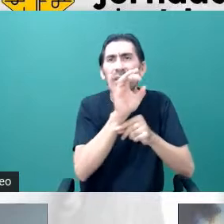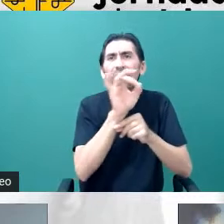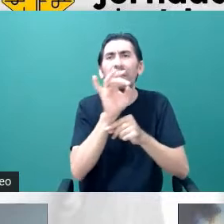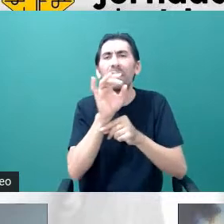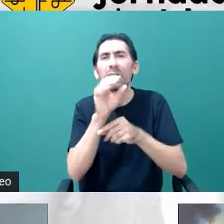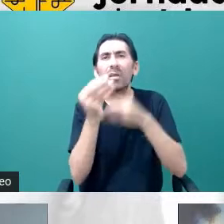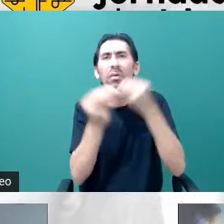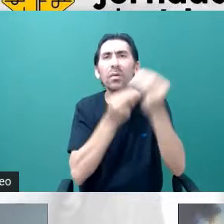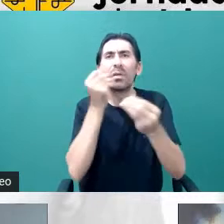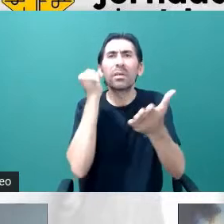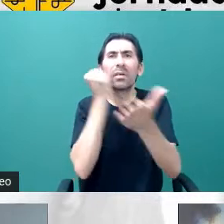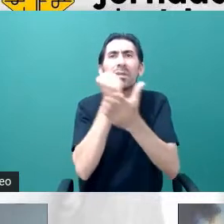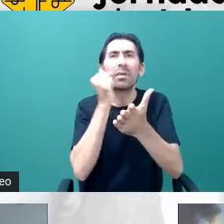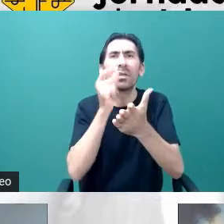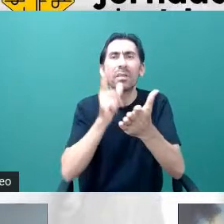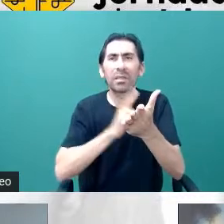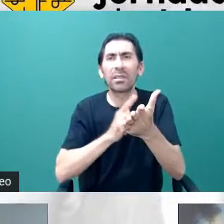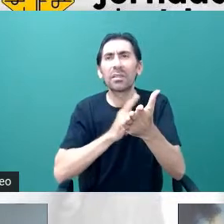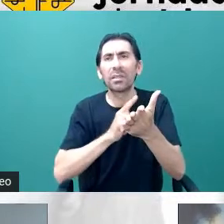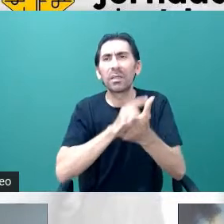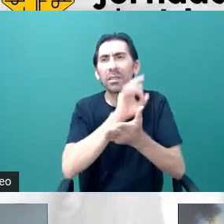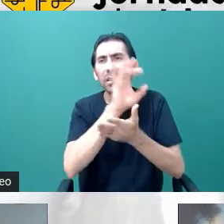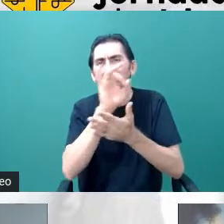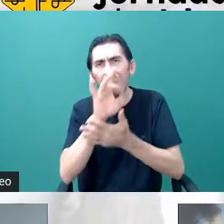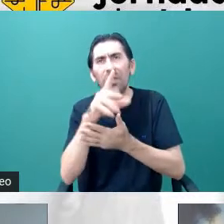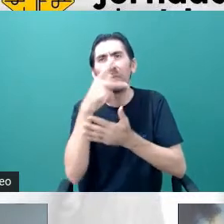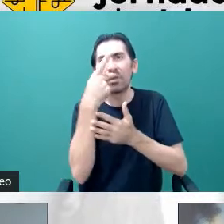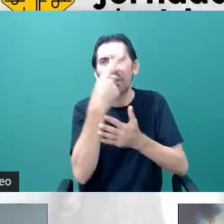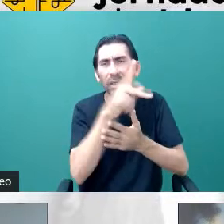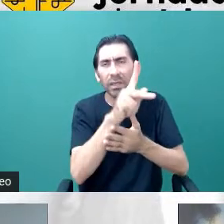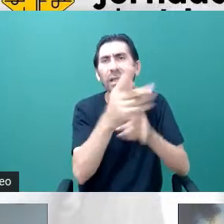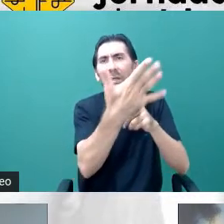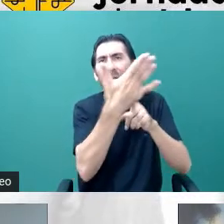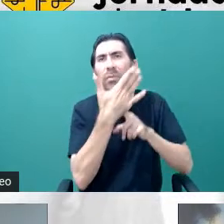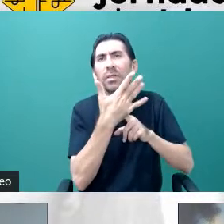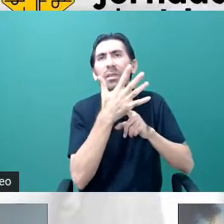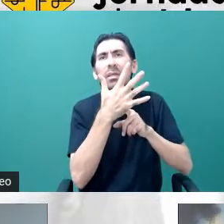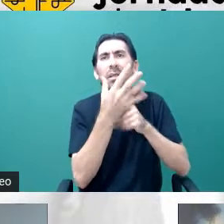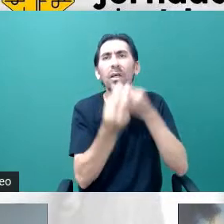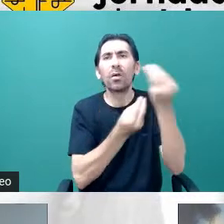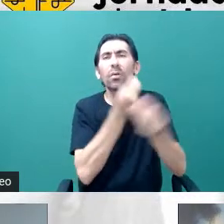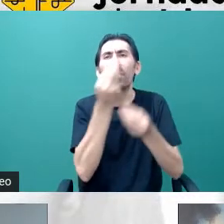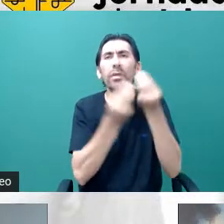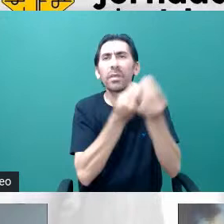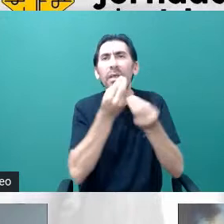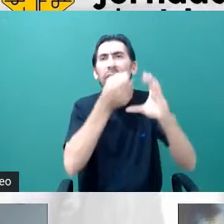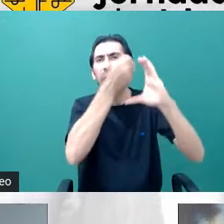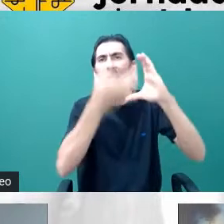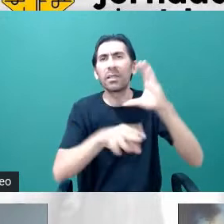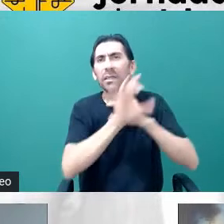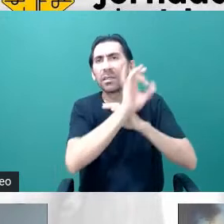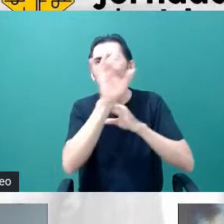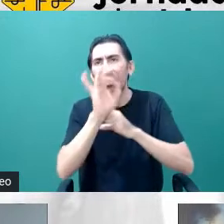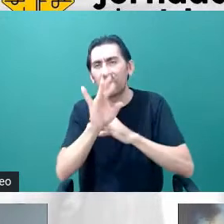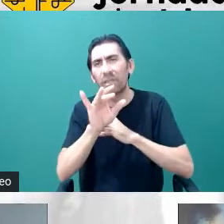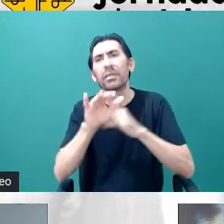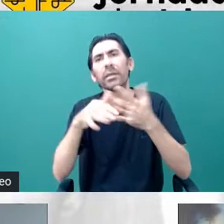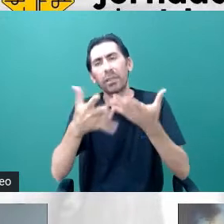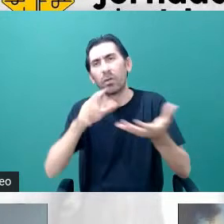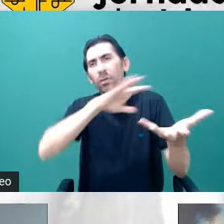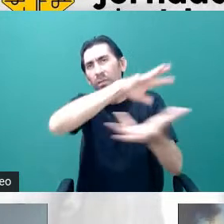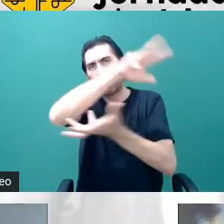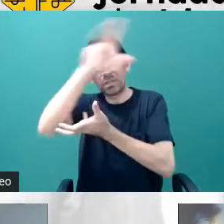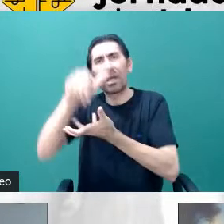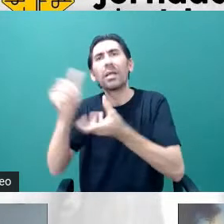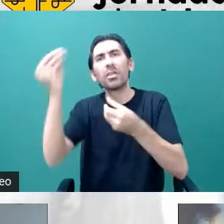assinaturas espectrais que elas têm, porque são elas que vão justificar o espectro de uma galáxia. Afinal, uma galáxia é feita de